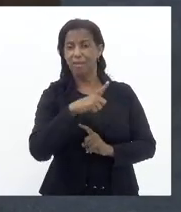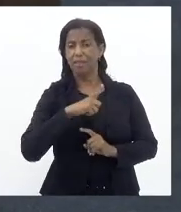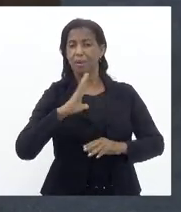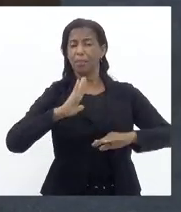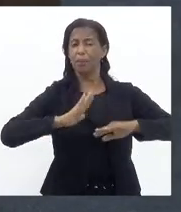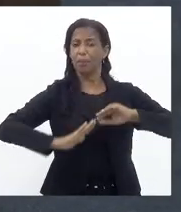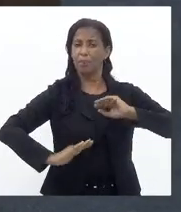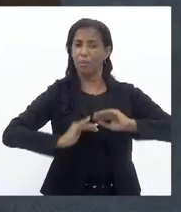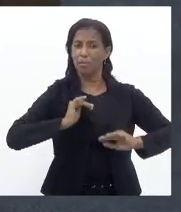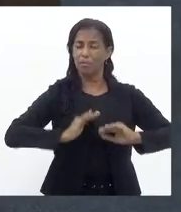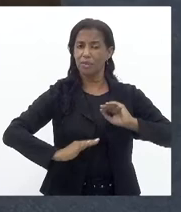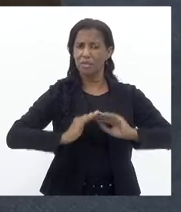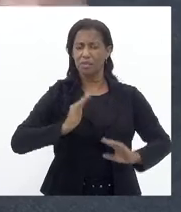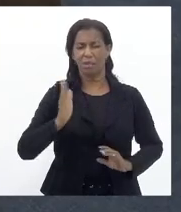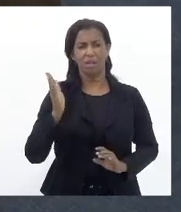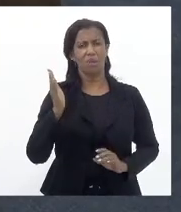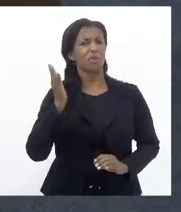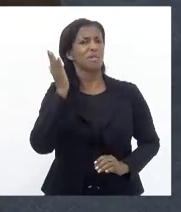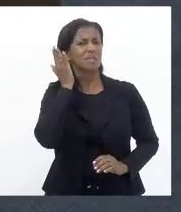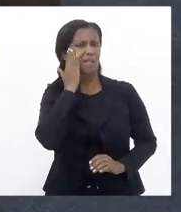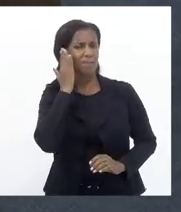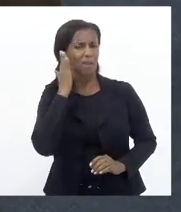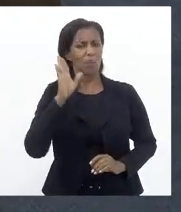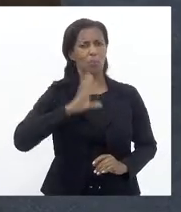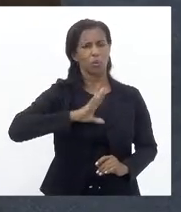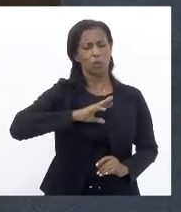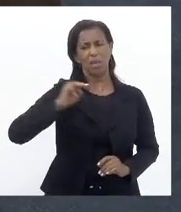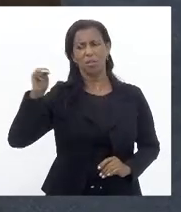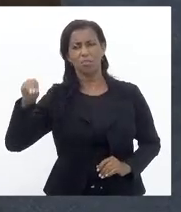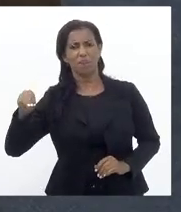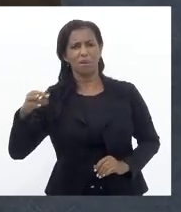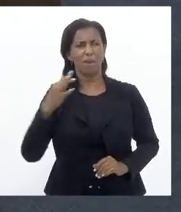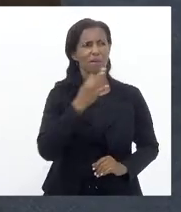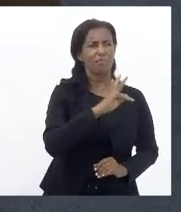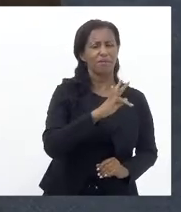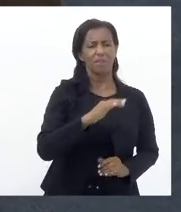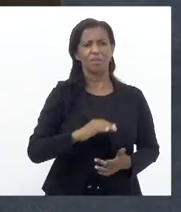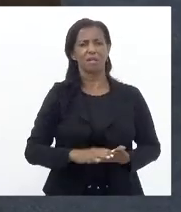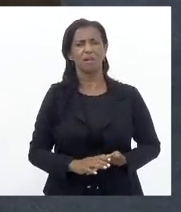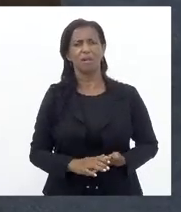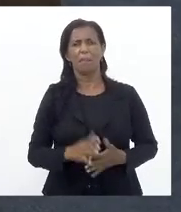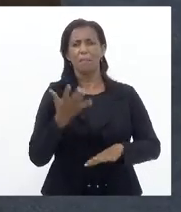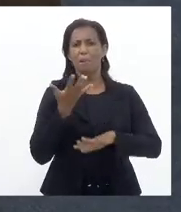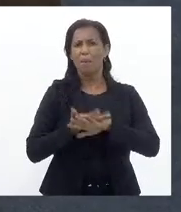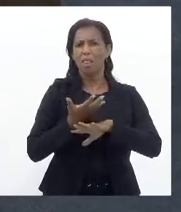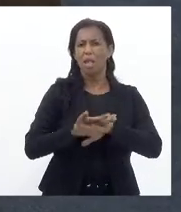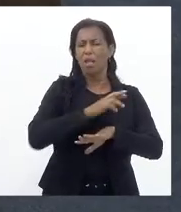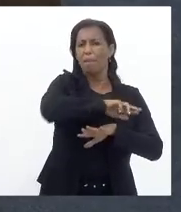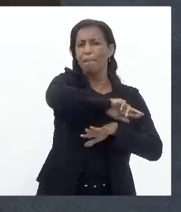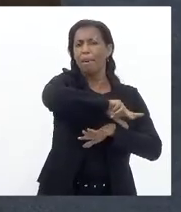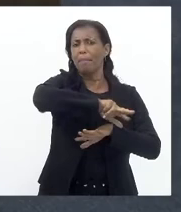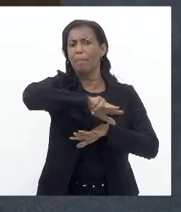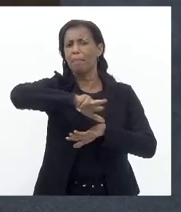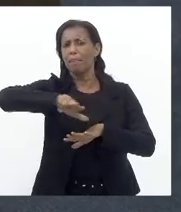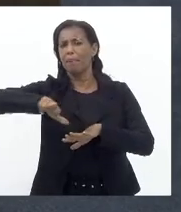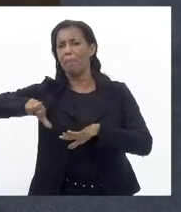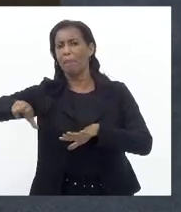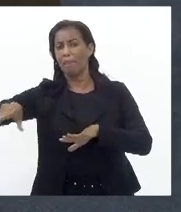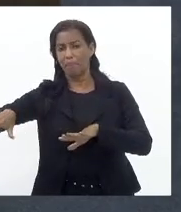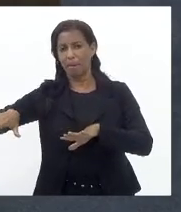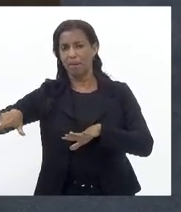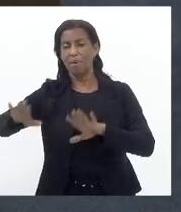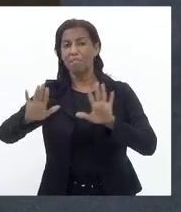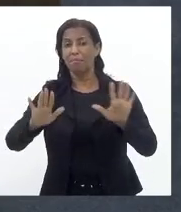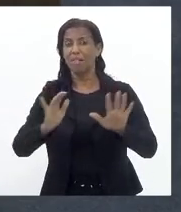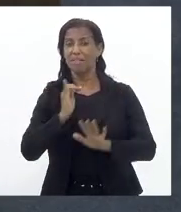profissão Sabedor Português Sabedor da matemática Da física Mas infelizmente E eu me